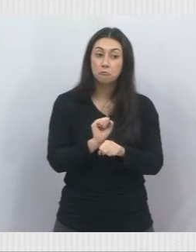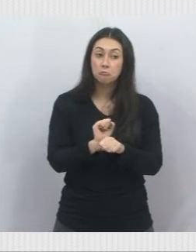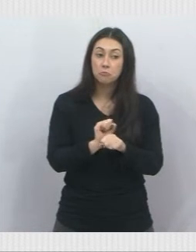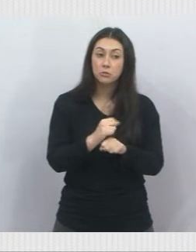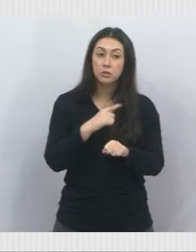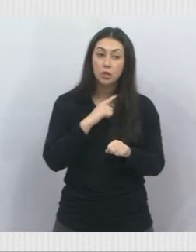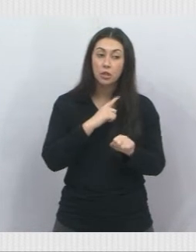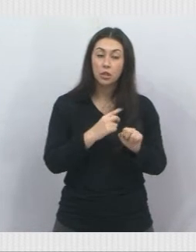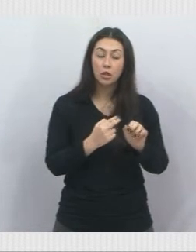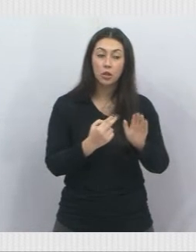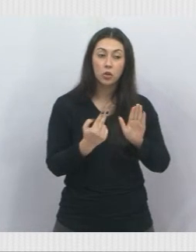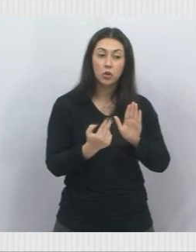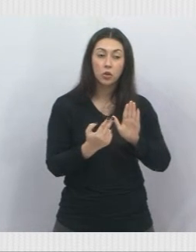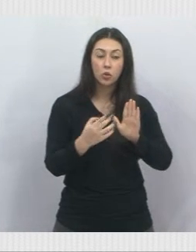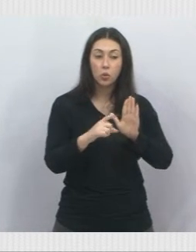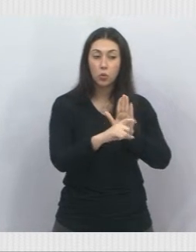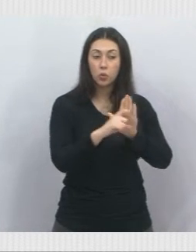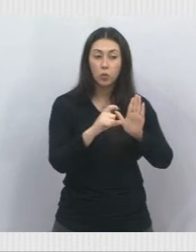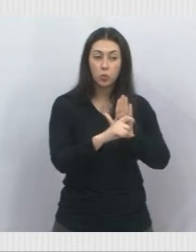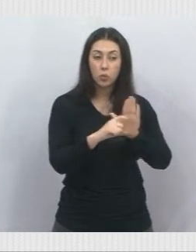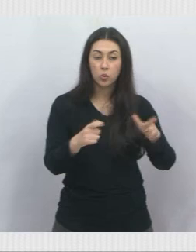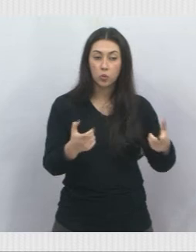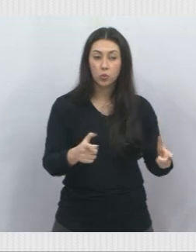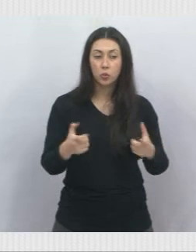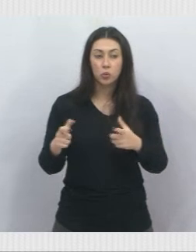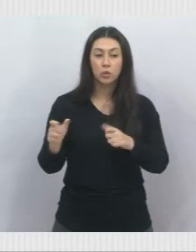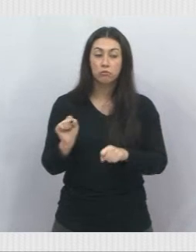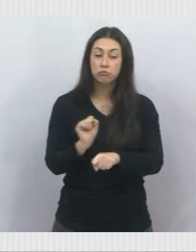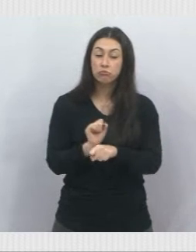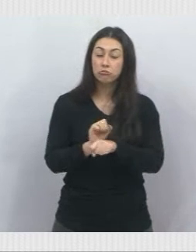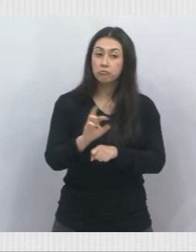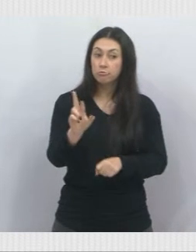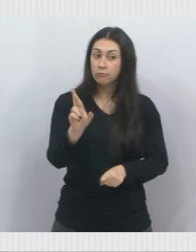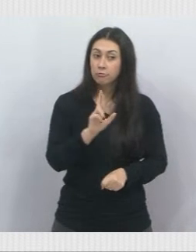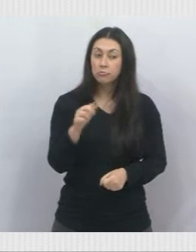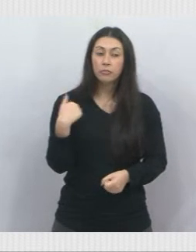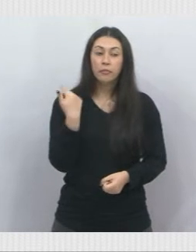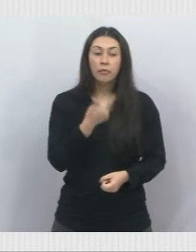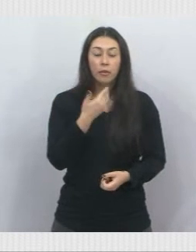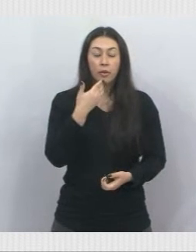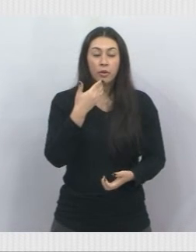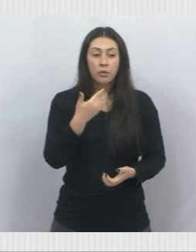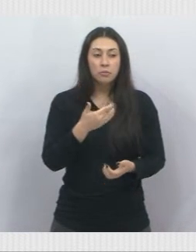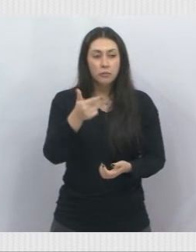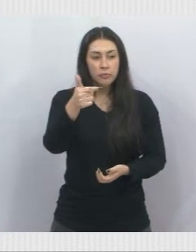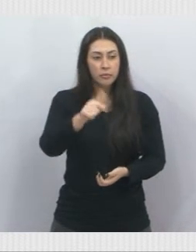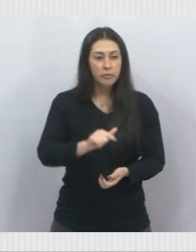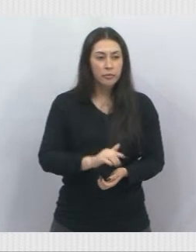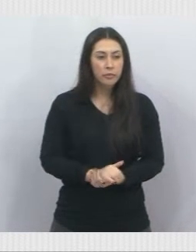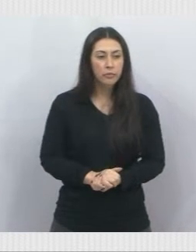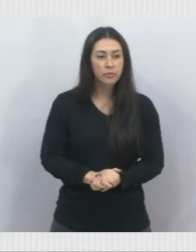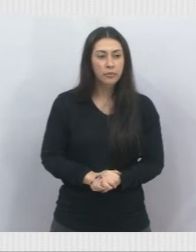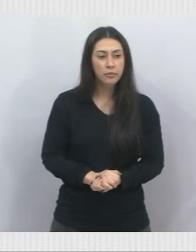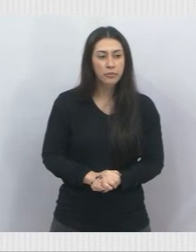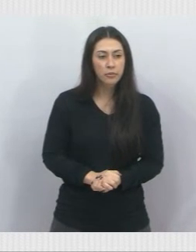endereços, aguardar aí as respostas dessas manutenções que a gente está pedindo aí. Próximo.